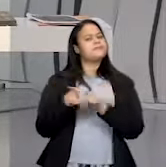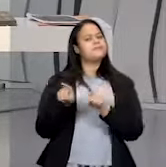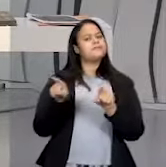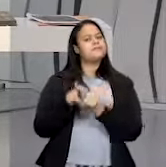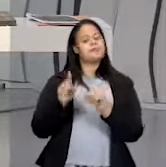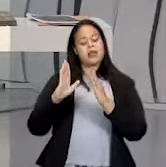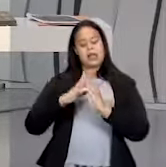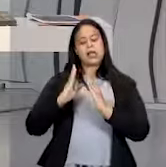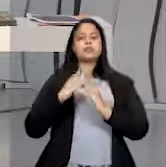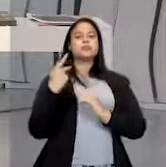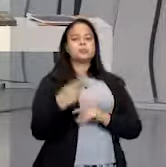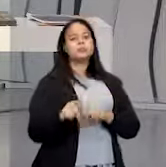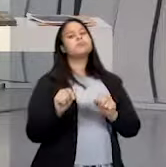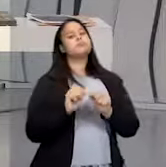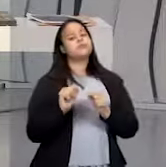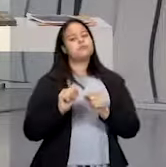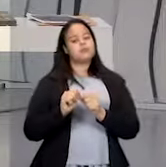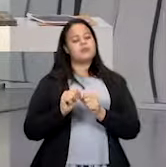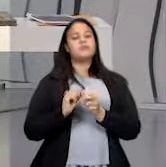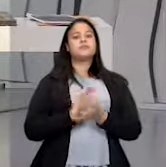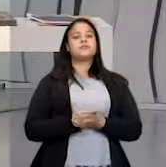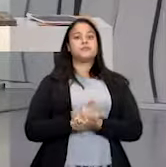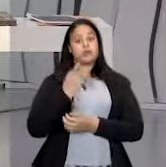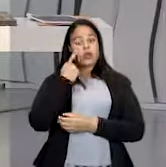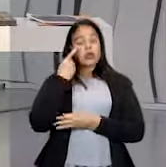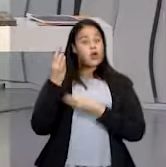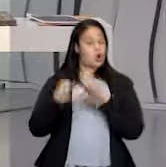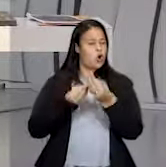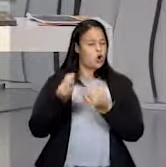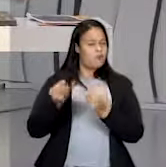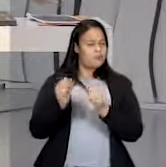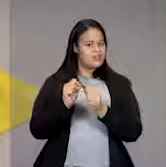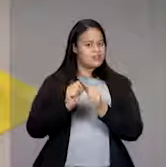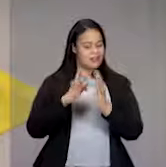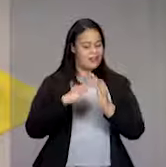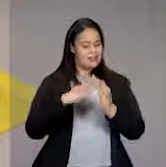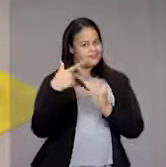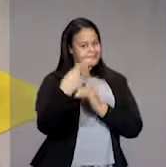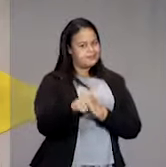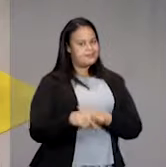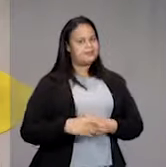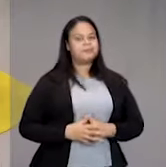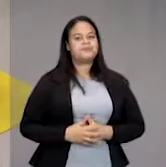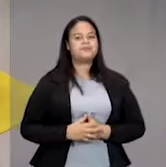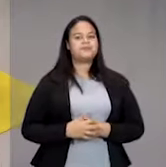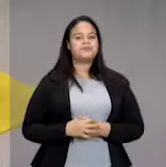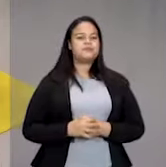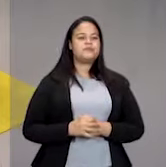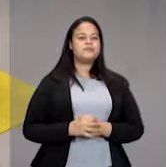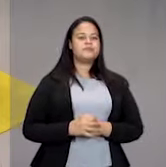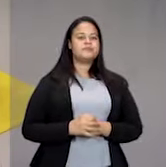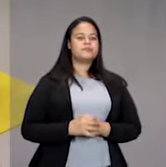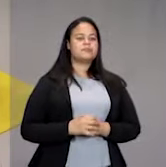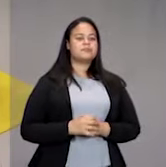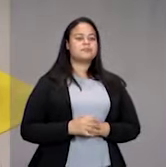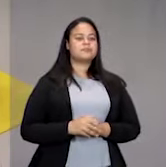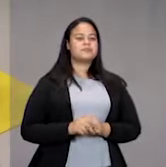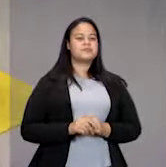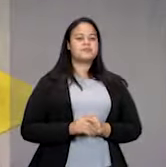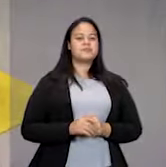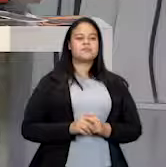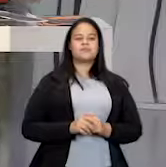caseira. Isso aí. Então, eu vou mostrar pra vocês o que vocês vão fazer em casa. Tá? Olha só.